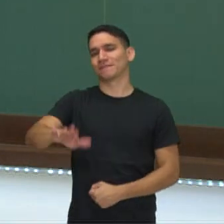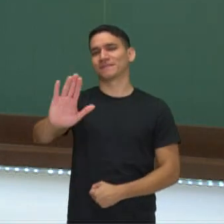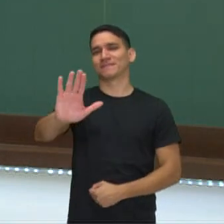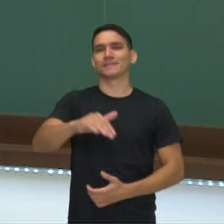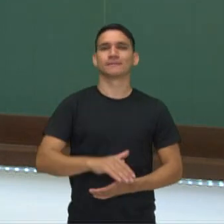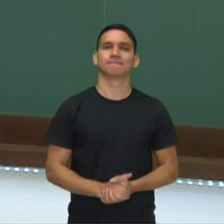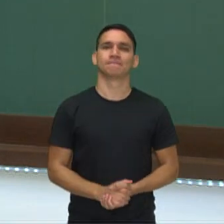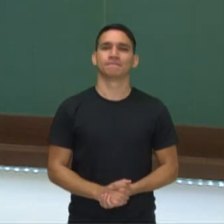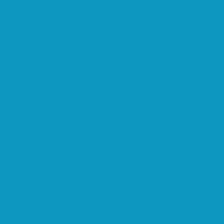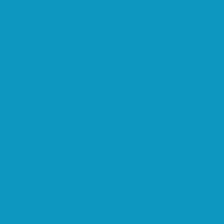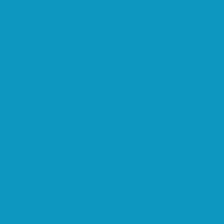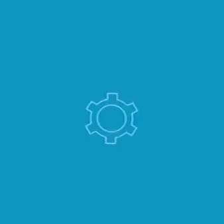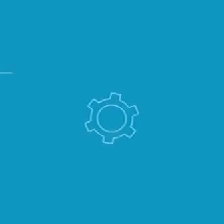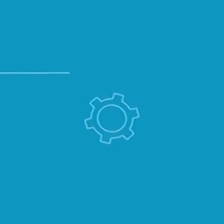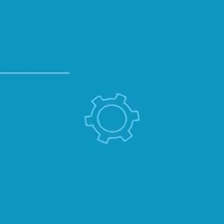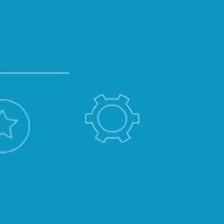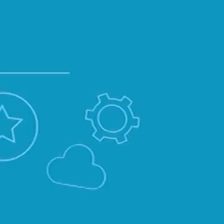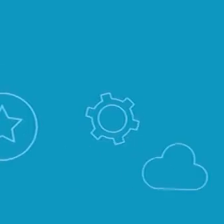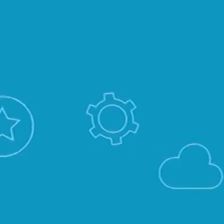Até breve!